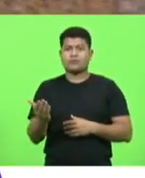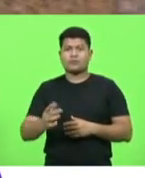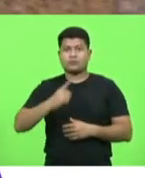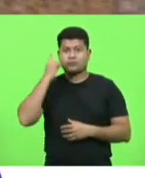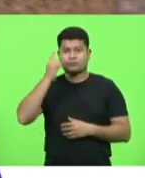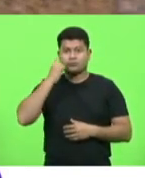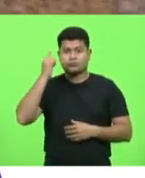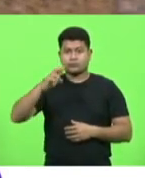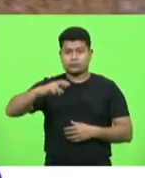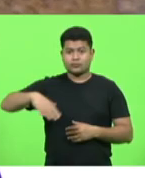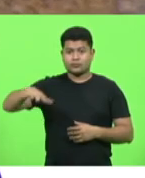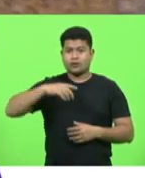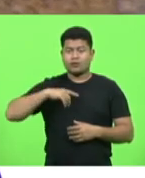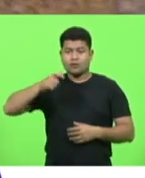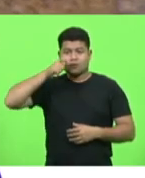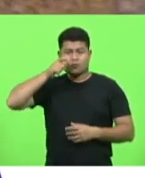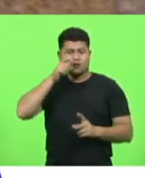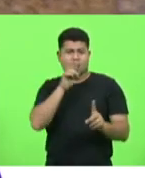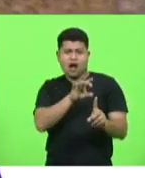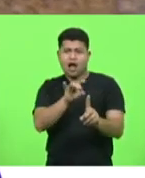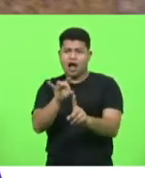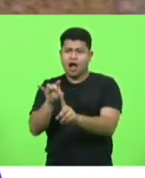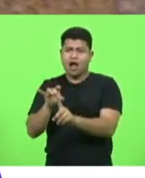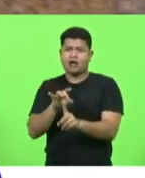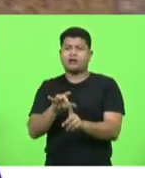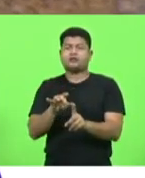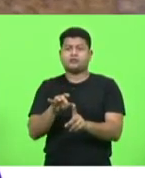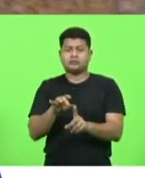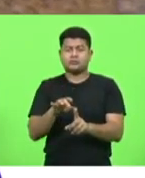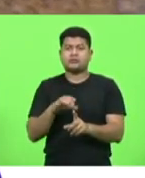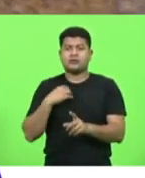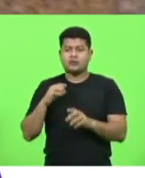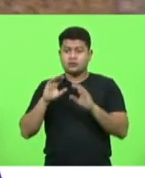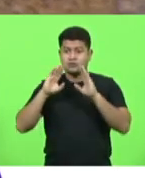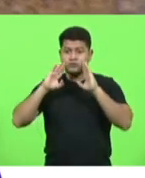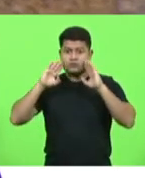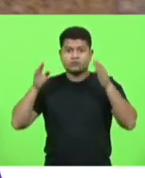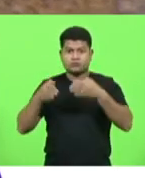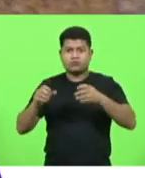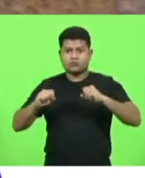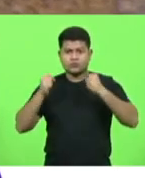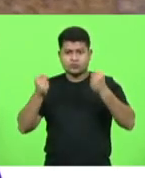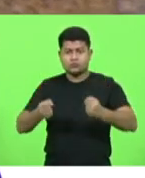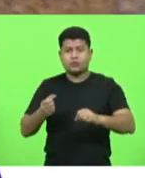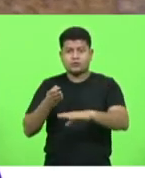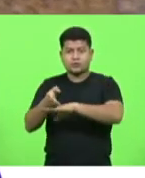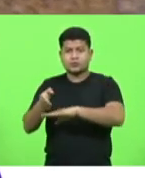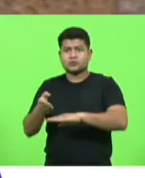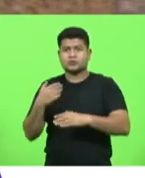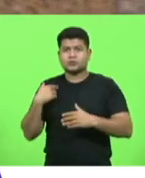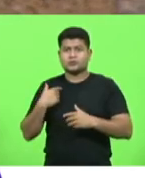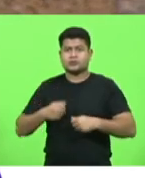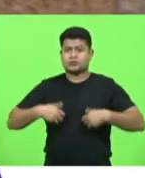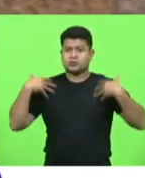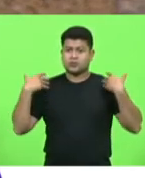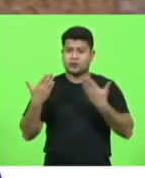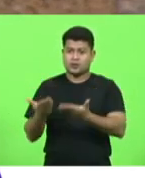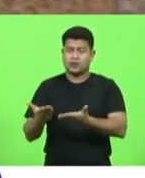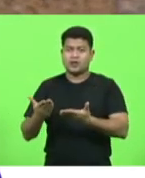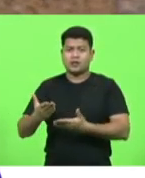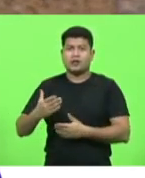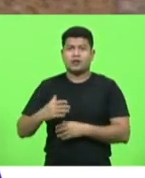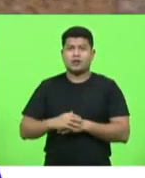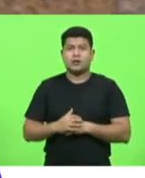da região acompanham o cabo trabalho de cada um deles são dedicados e vão a São Francisco do Sul honram o seu compromisso com seus eleitores lá dentro